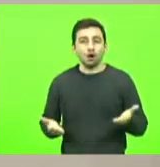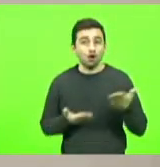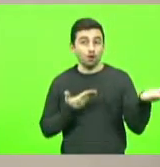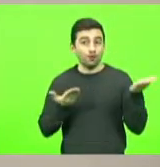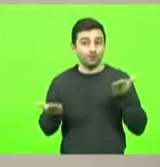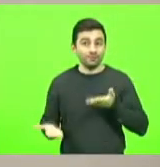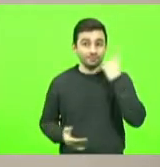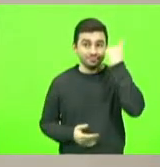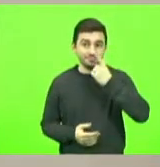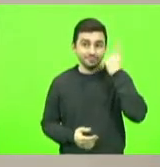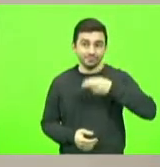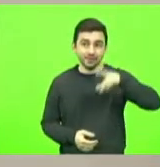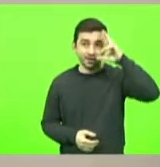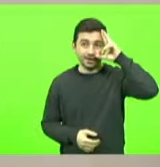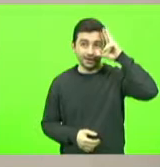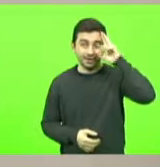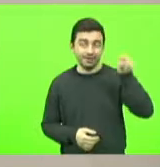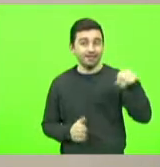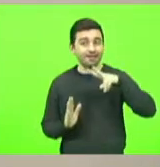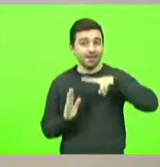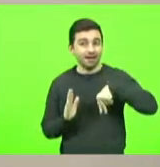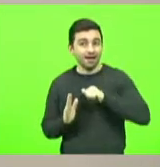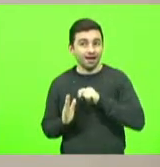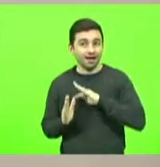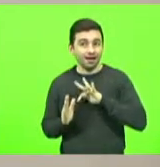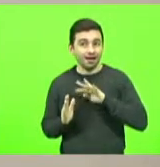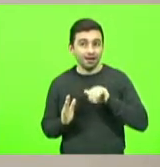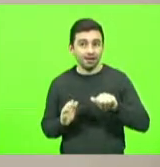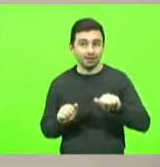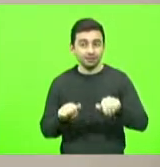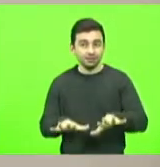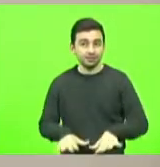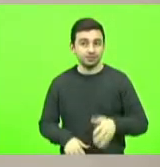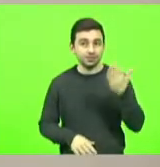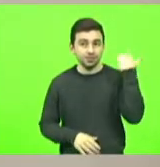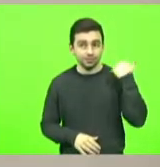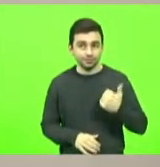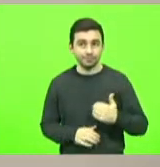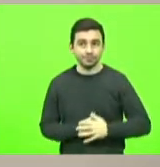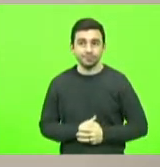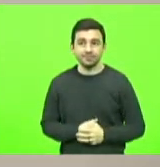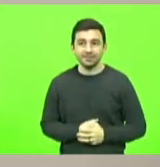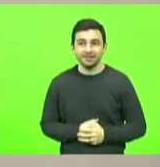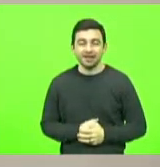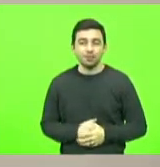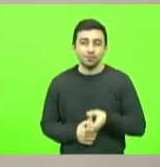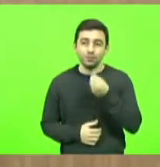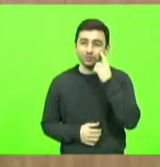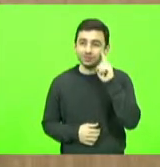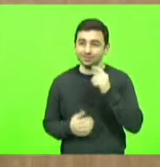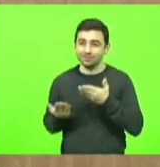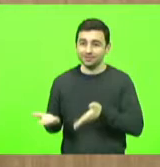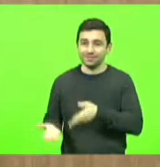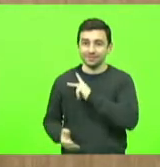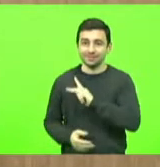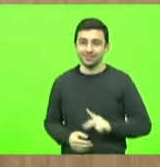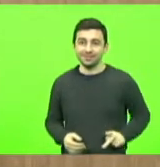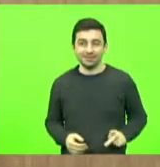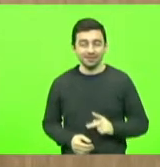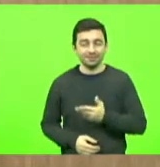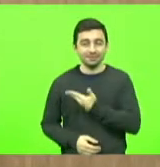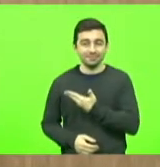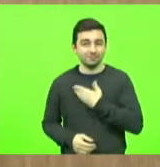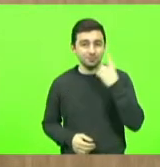Ricardo Alba, que proceda à leitura da ata da sessão anterior. Bom dia, presidente, colegas deputados, cidadãos